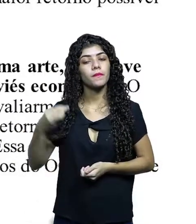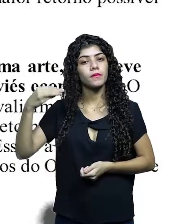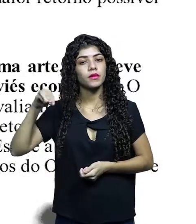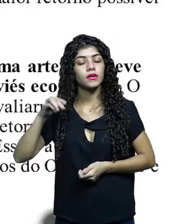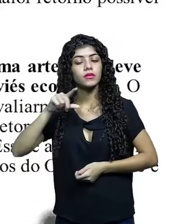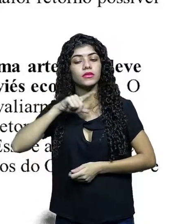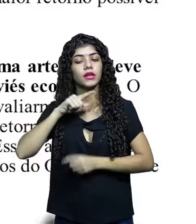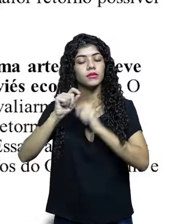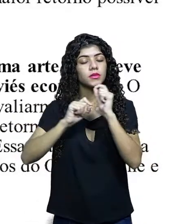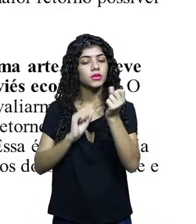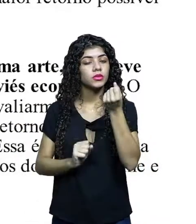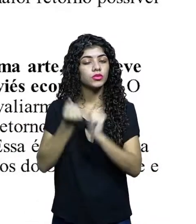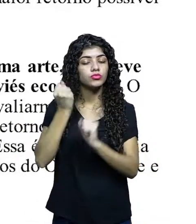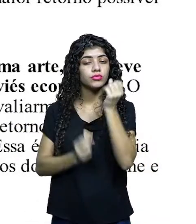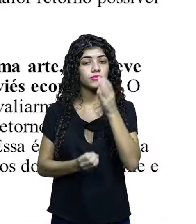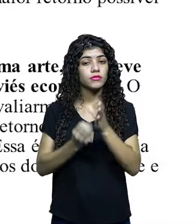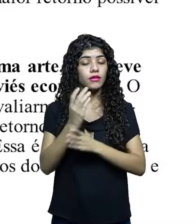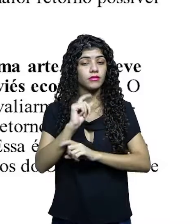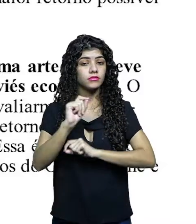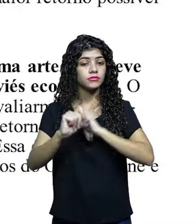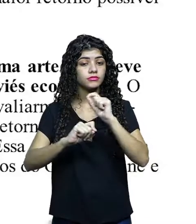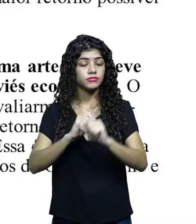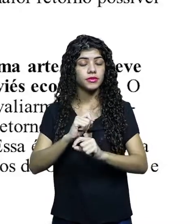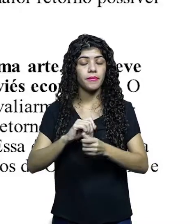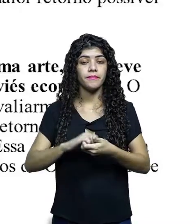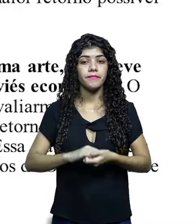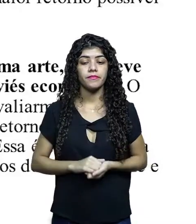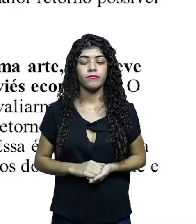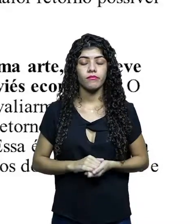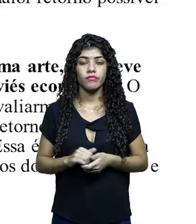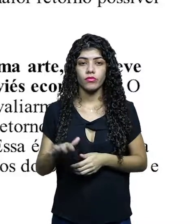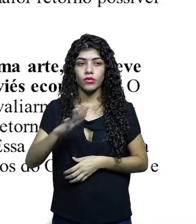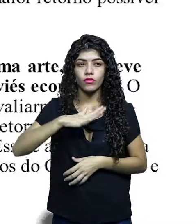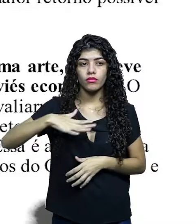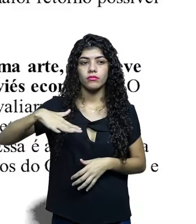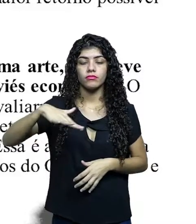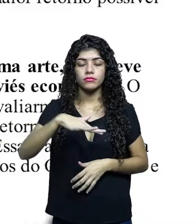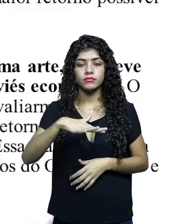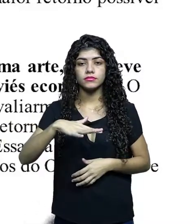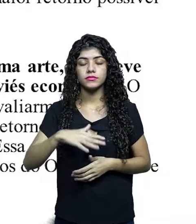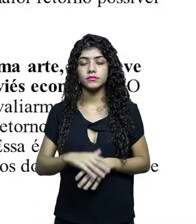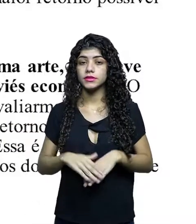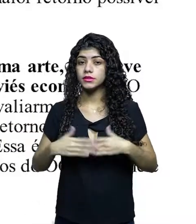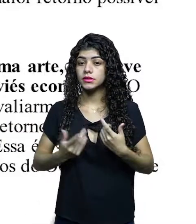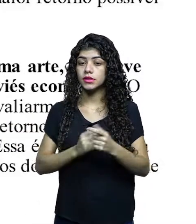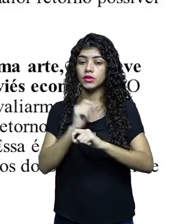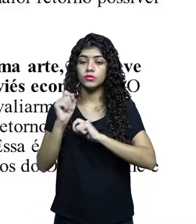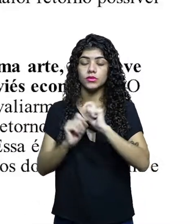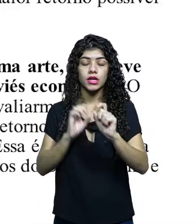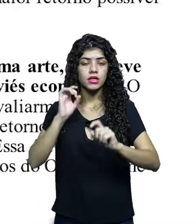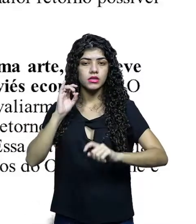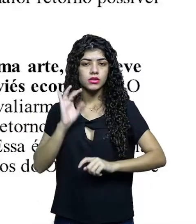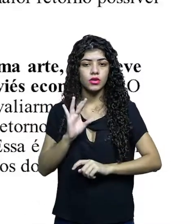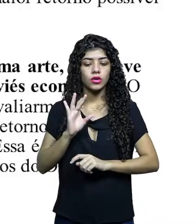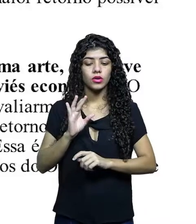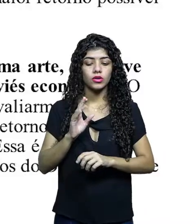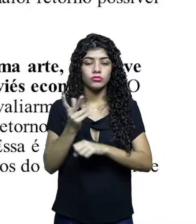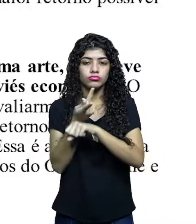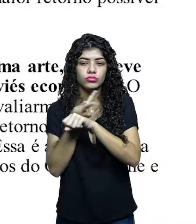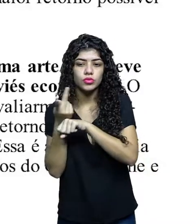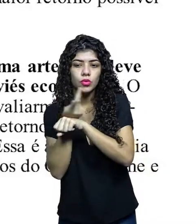indústrias, sabemos que elas são criadas em geral a partir de uma demanda de mercado. E não é apenas a